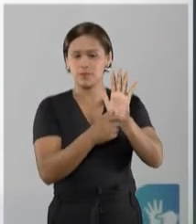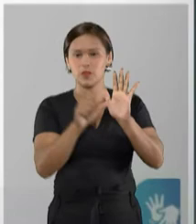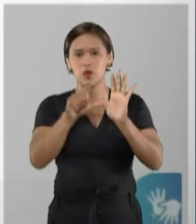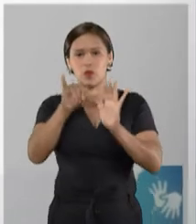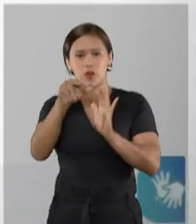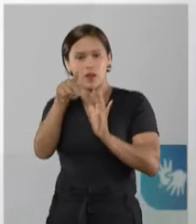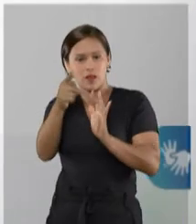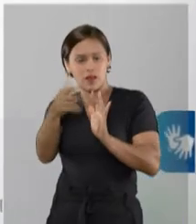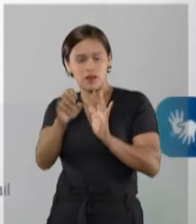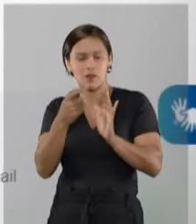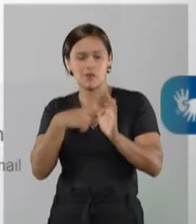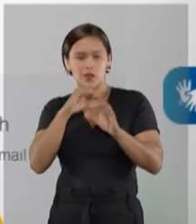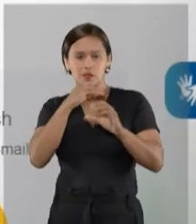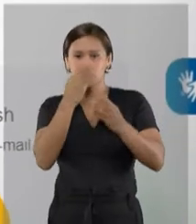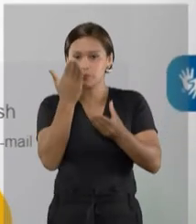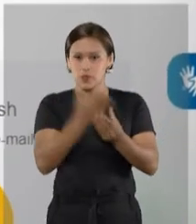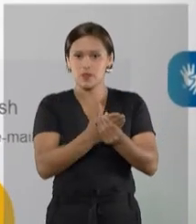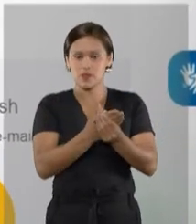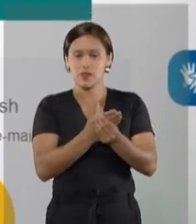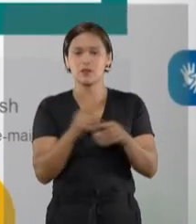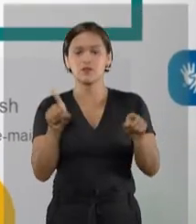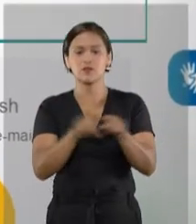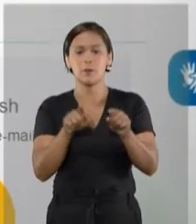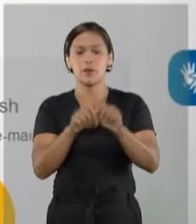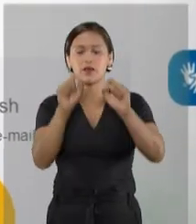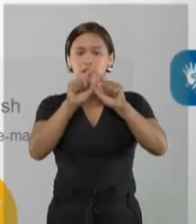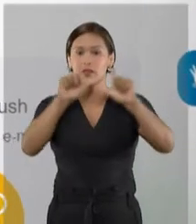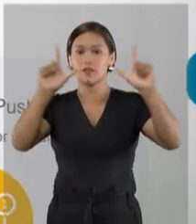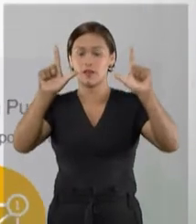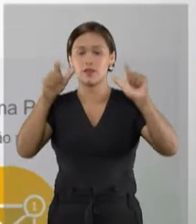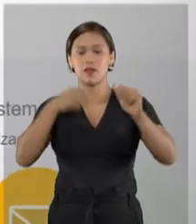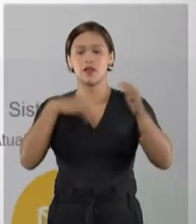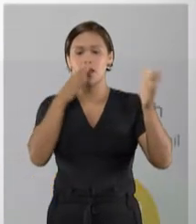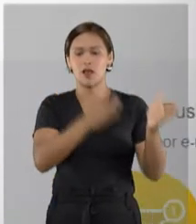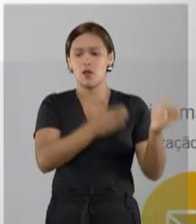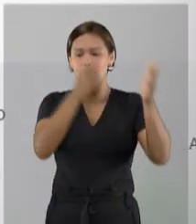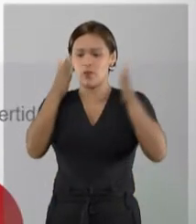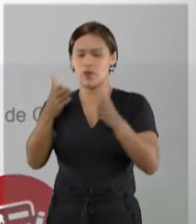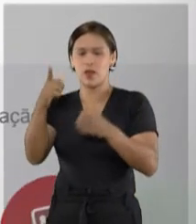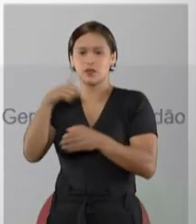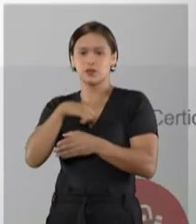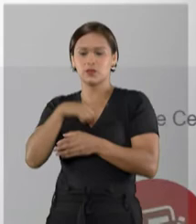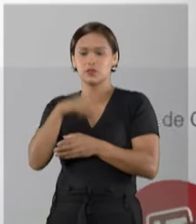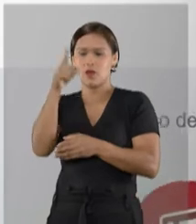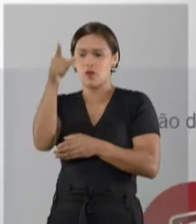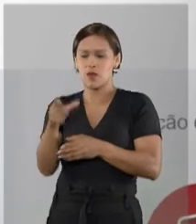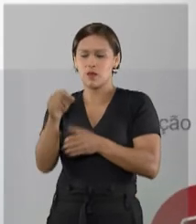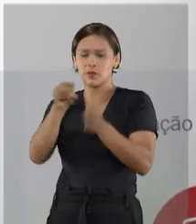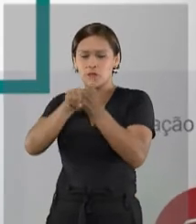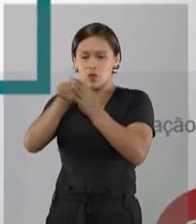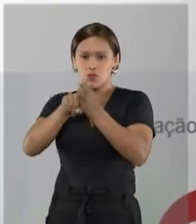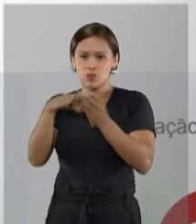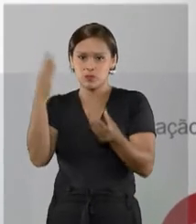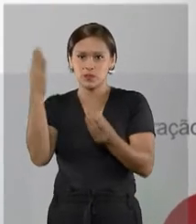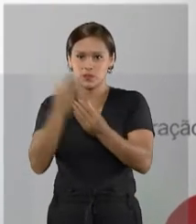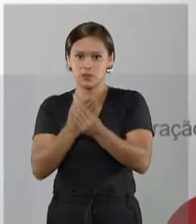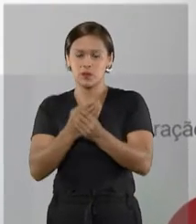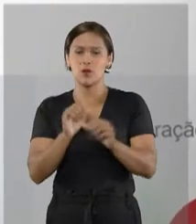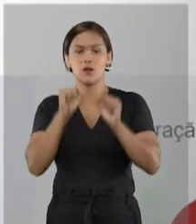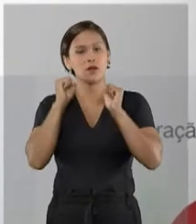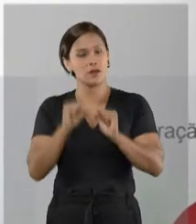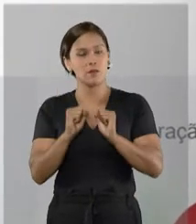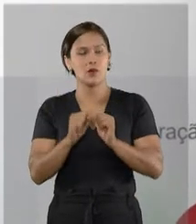O link para a central do processo eletrônico também está na tela principal. Ao lado dele, está o campo da consulta